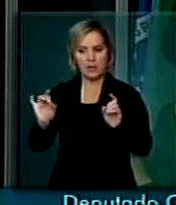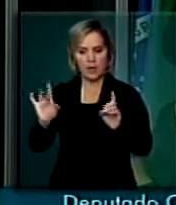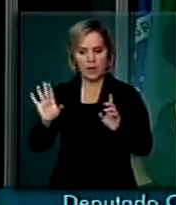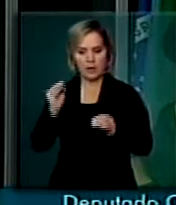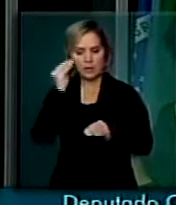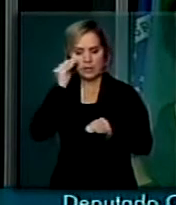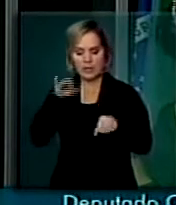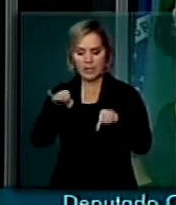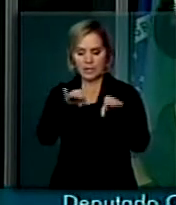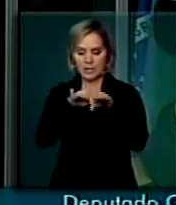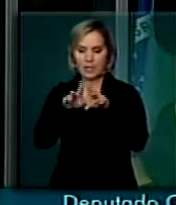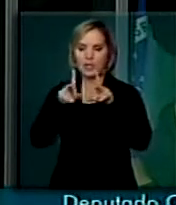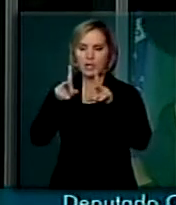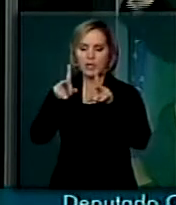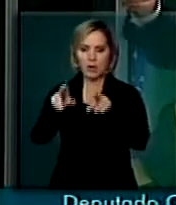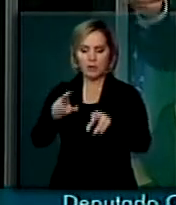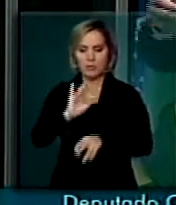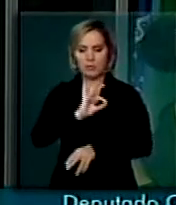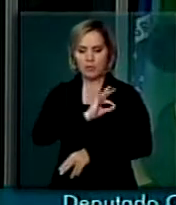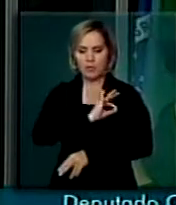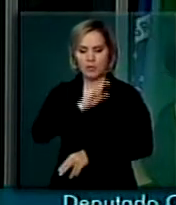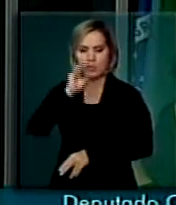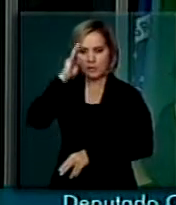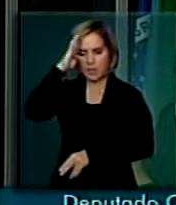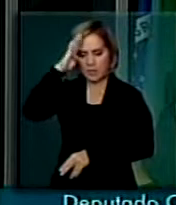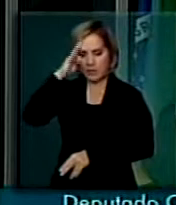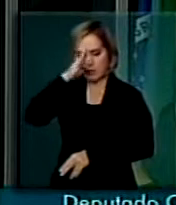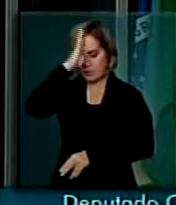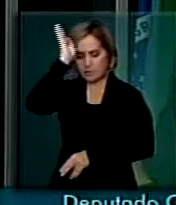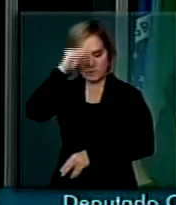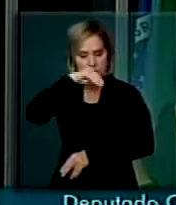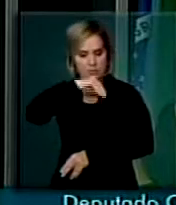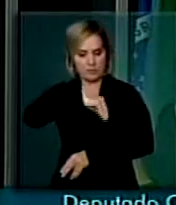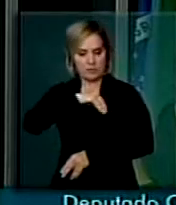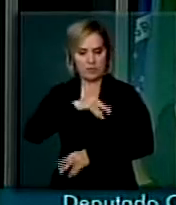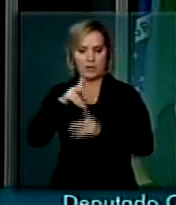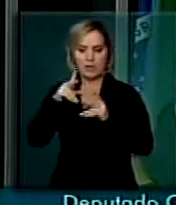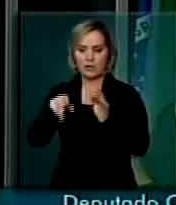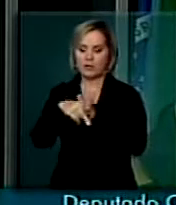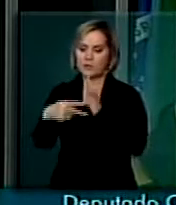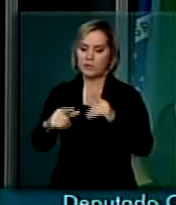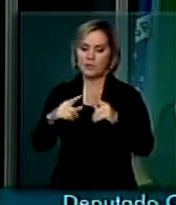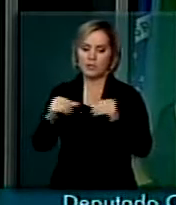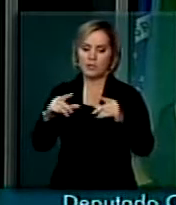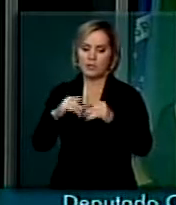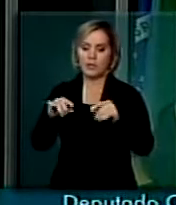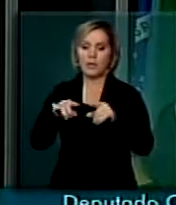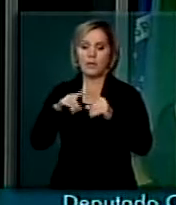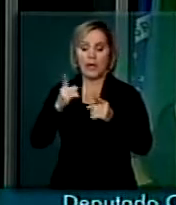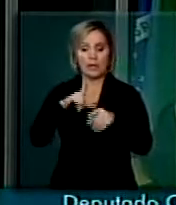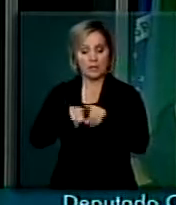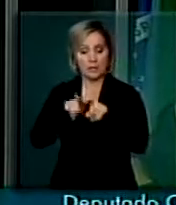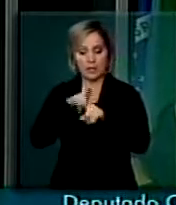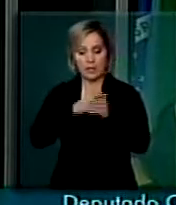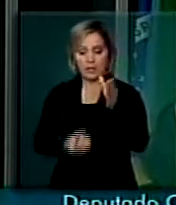com os bombeiros e policiais militares do Distrito Federal e o piso salarial mínimo, o valor estabelecido na Comissão Especial da